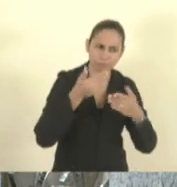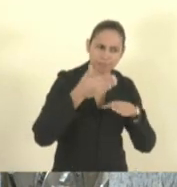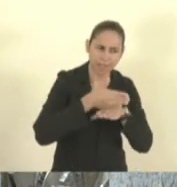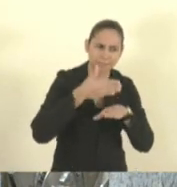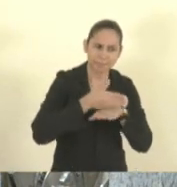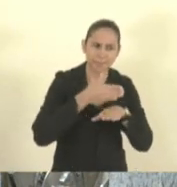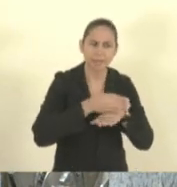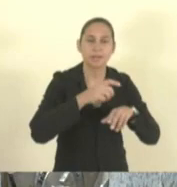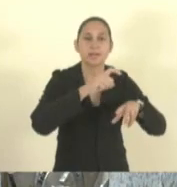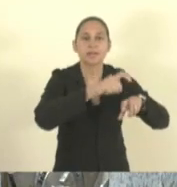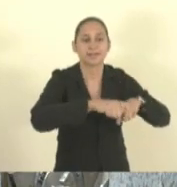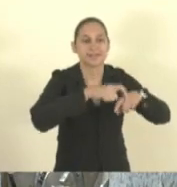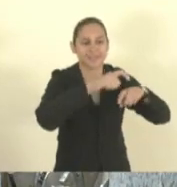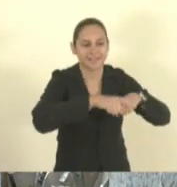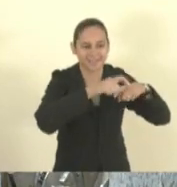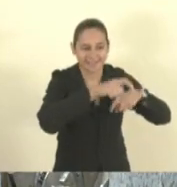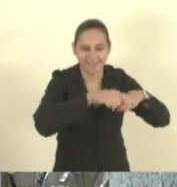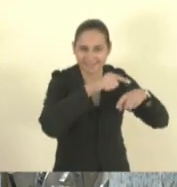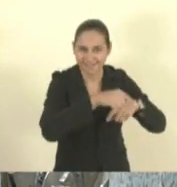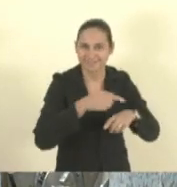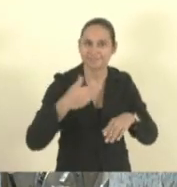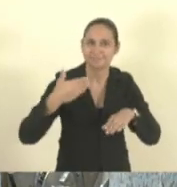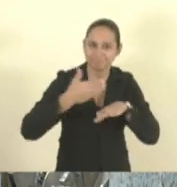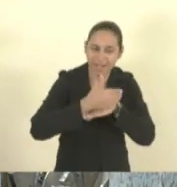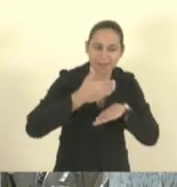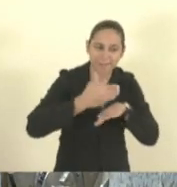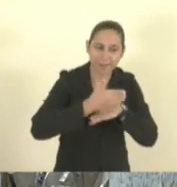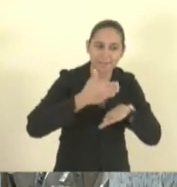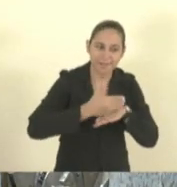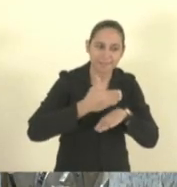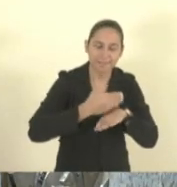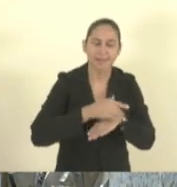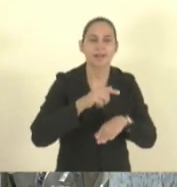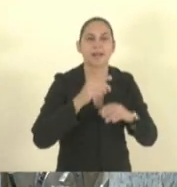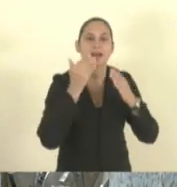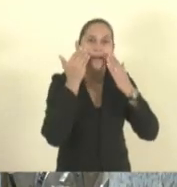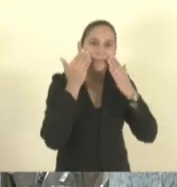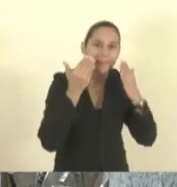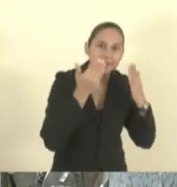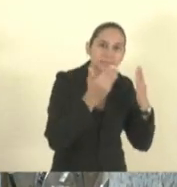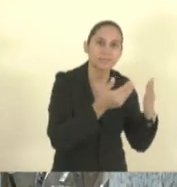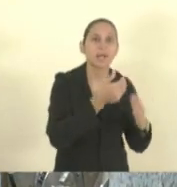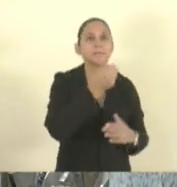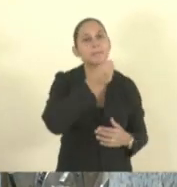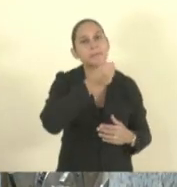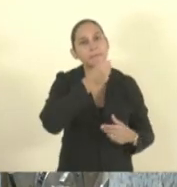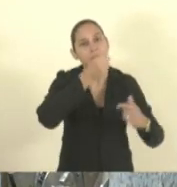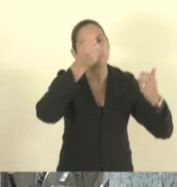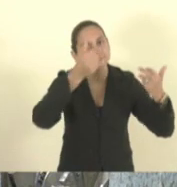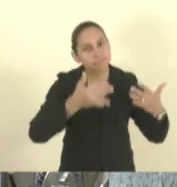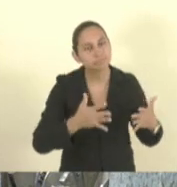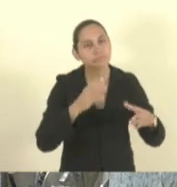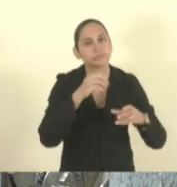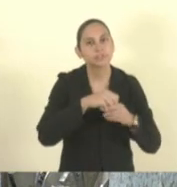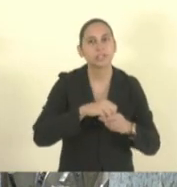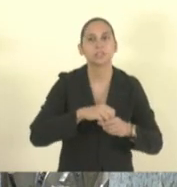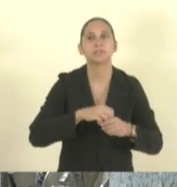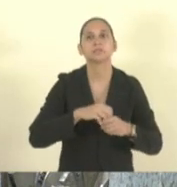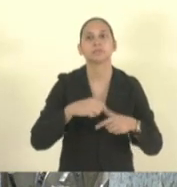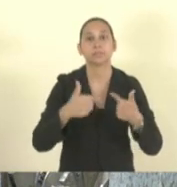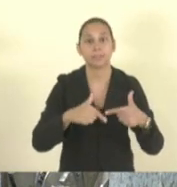interior né fazer apresentar nossa fala dentro do que aparece no Ministério Público